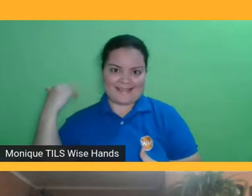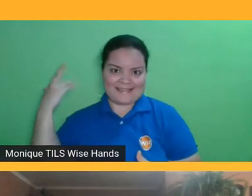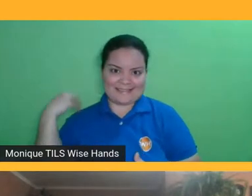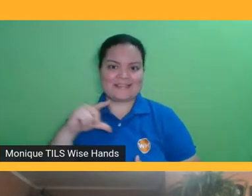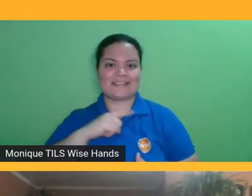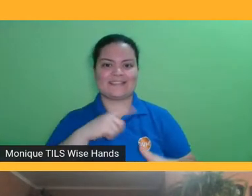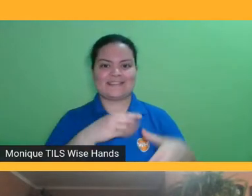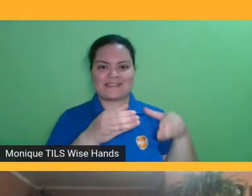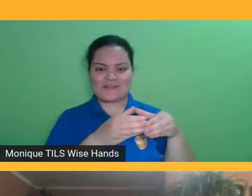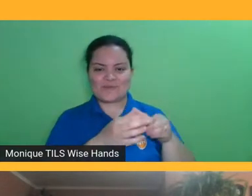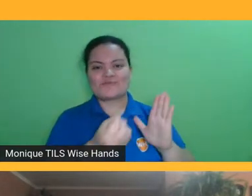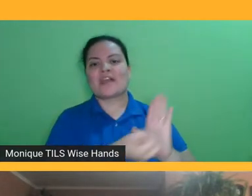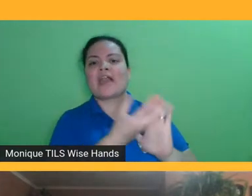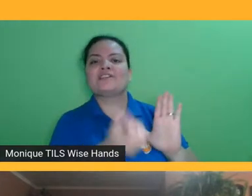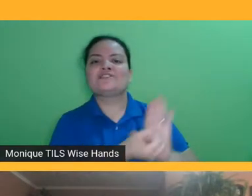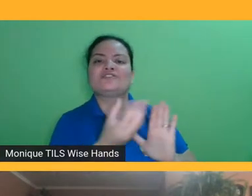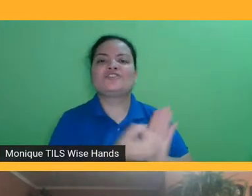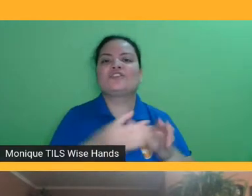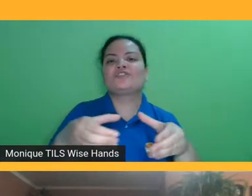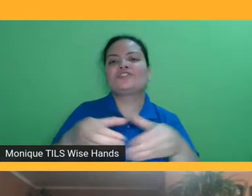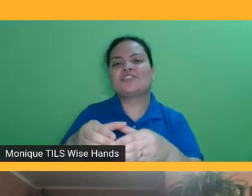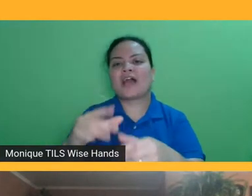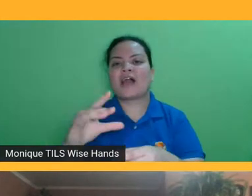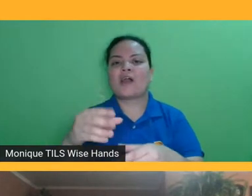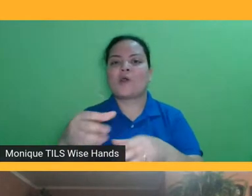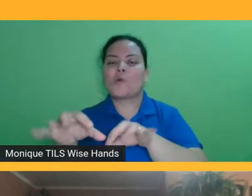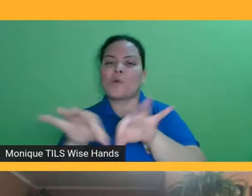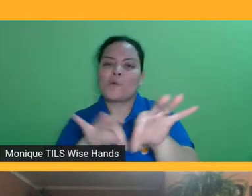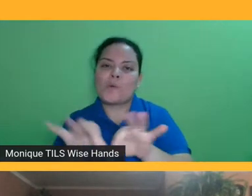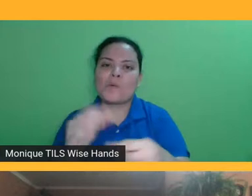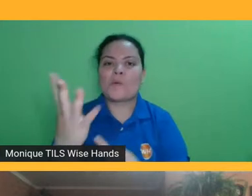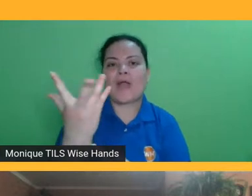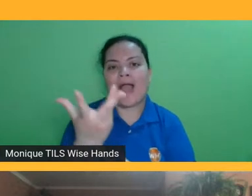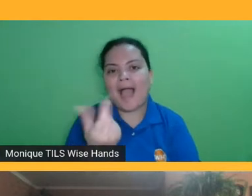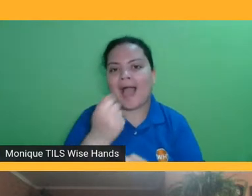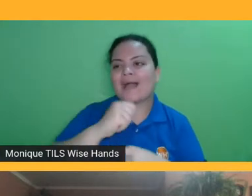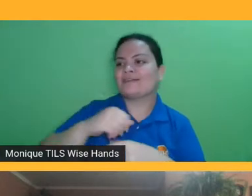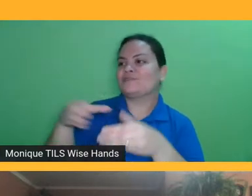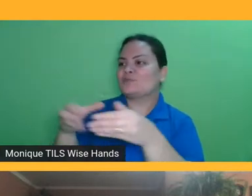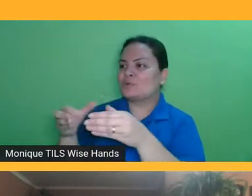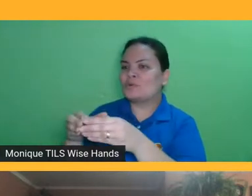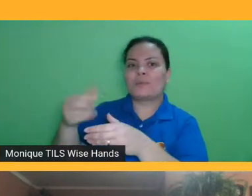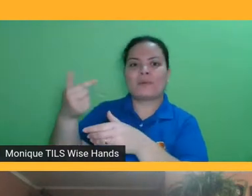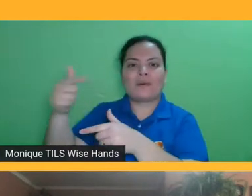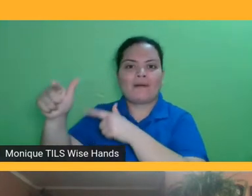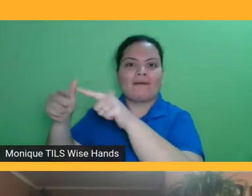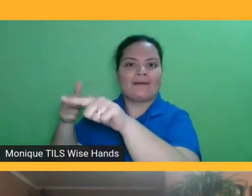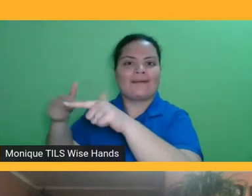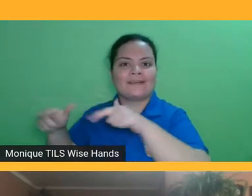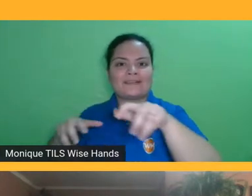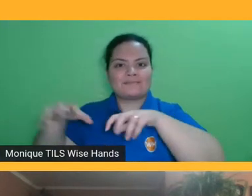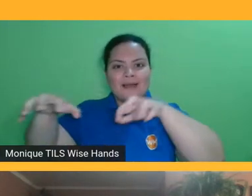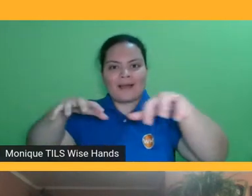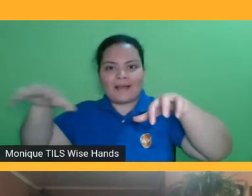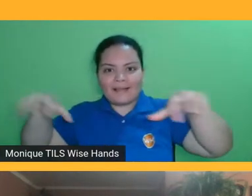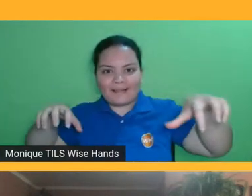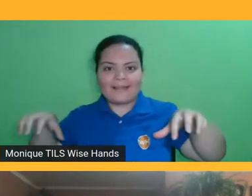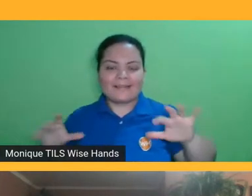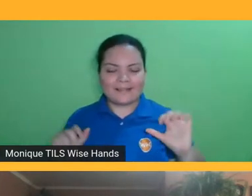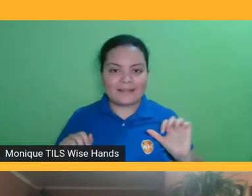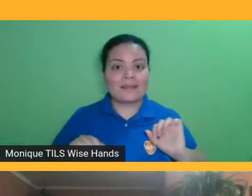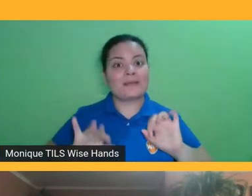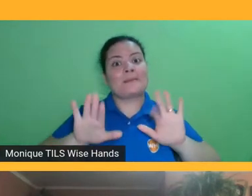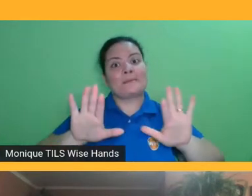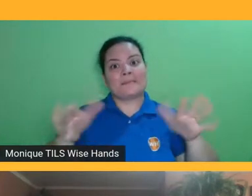curador de arte, e aí a gente pega e avalia uma história, e a história é muito boa, e a gente